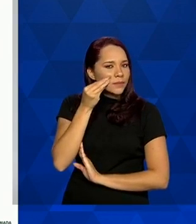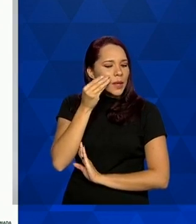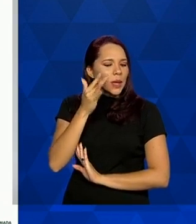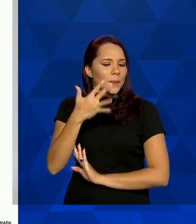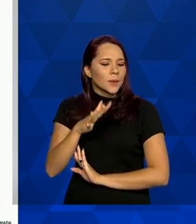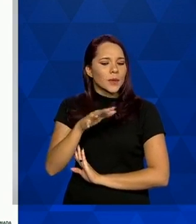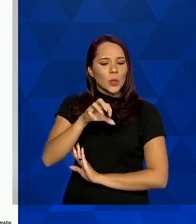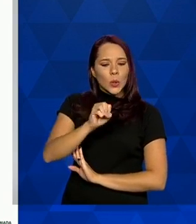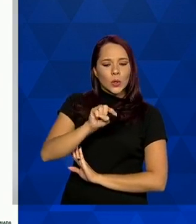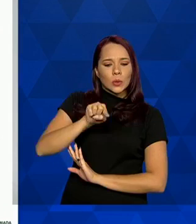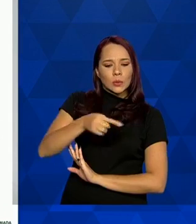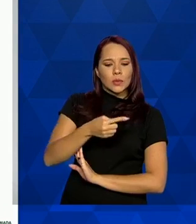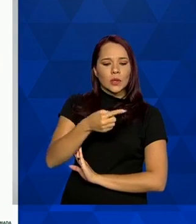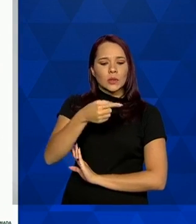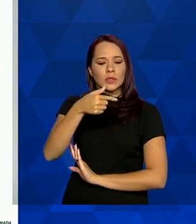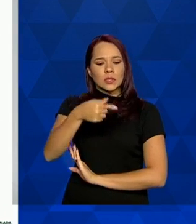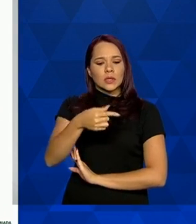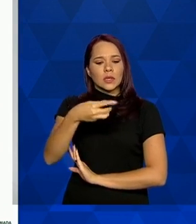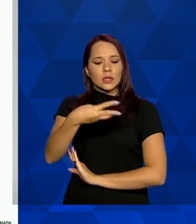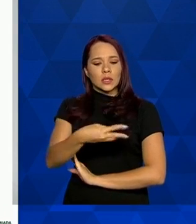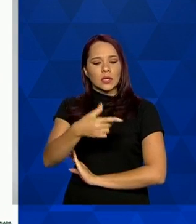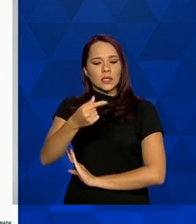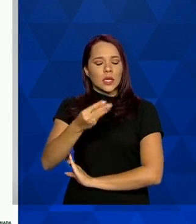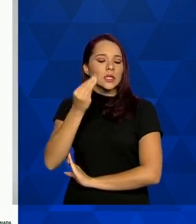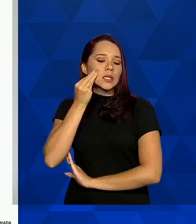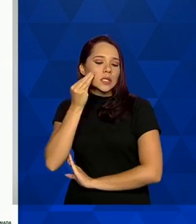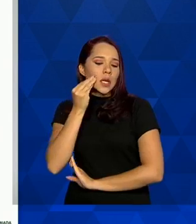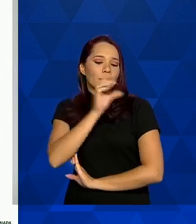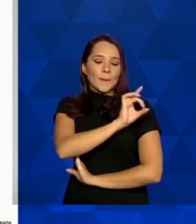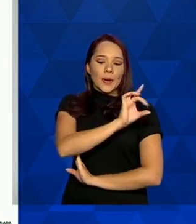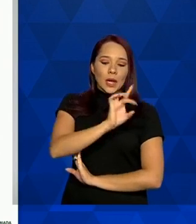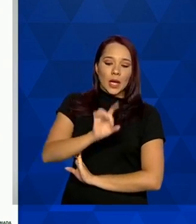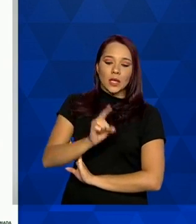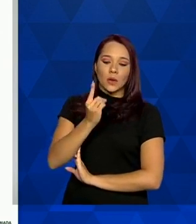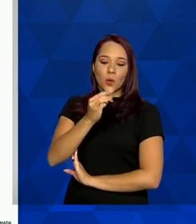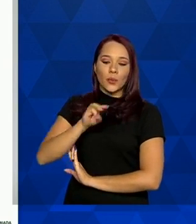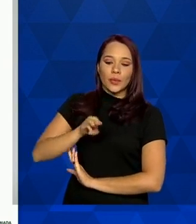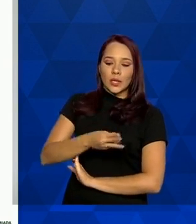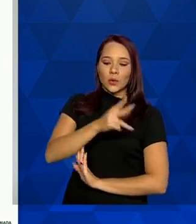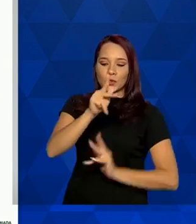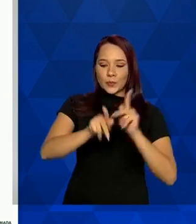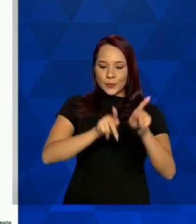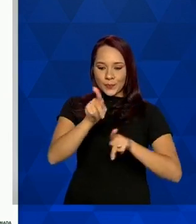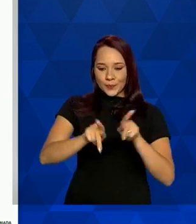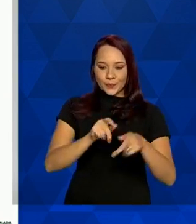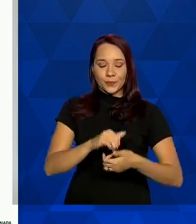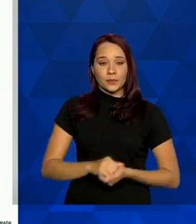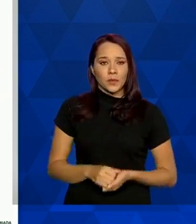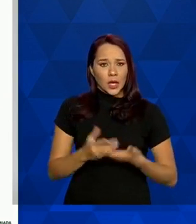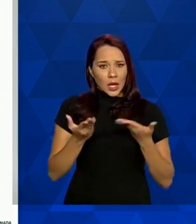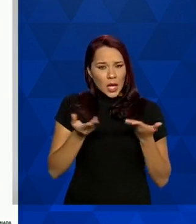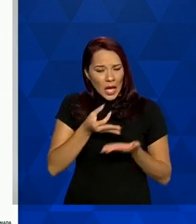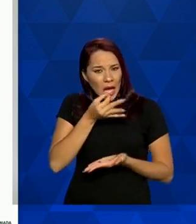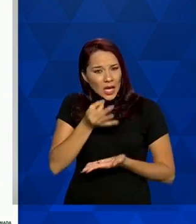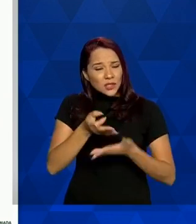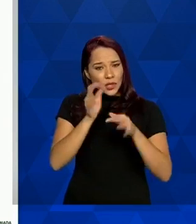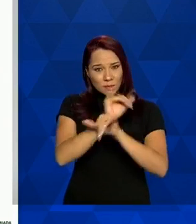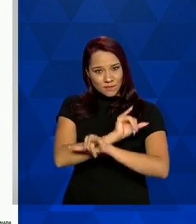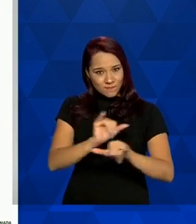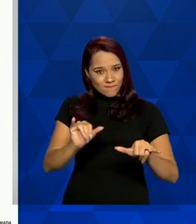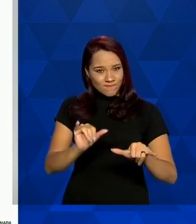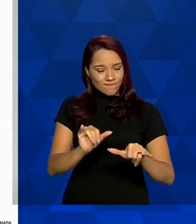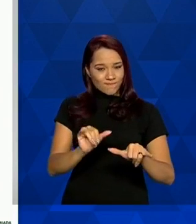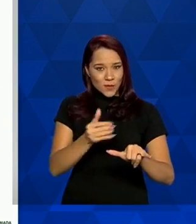8.737 exames para cada 1 milhão de habitantes acho que a mensagem que nós temos que passar